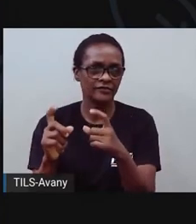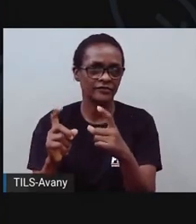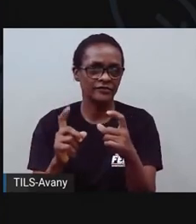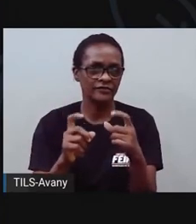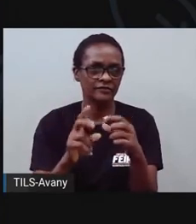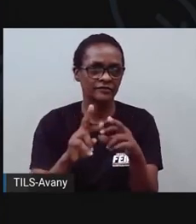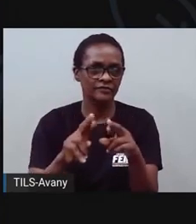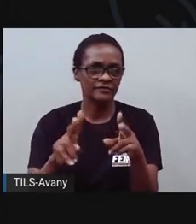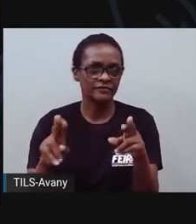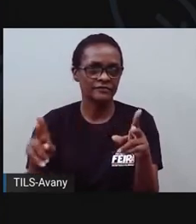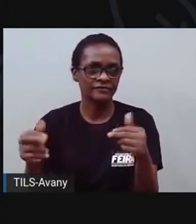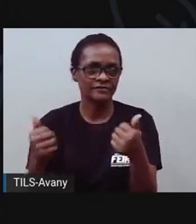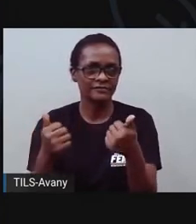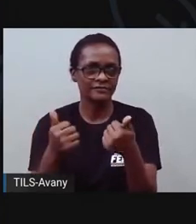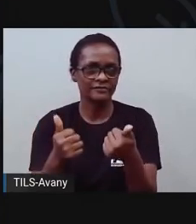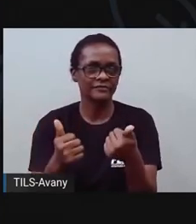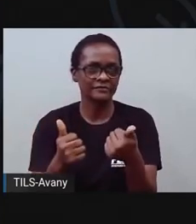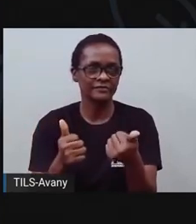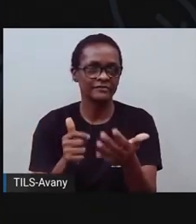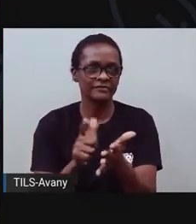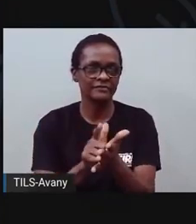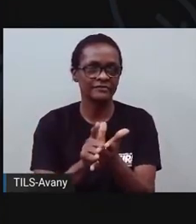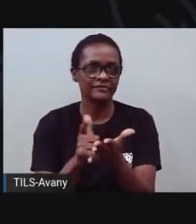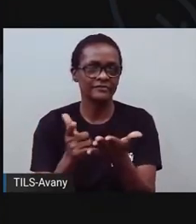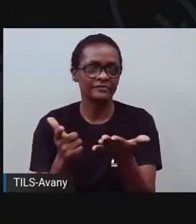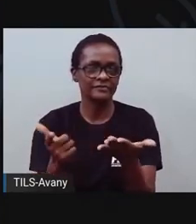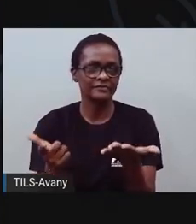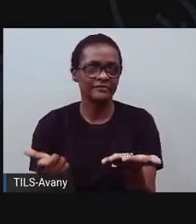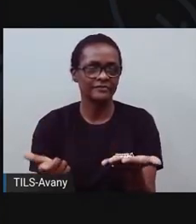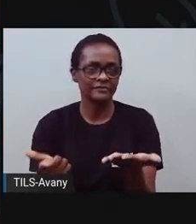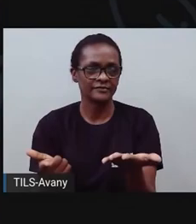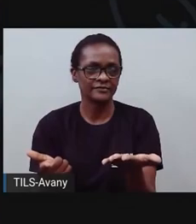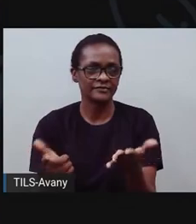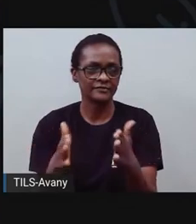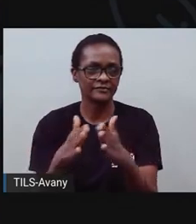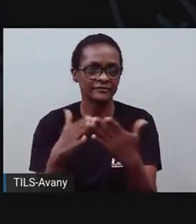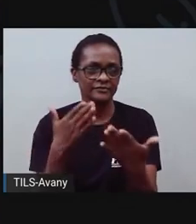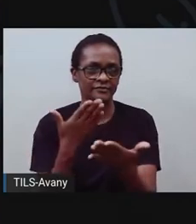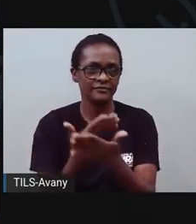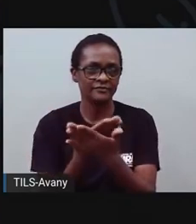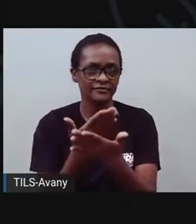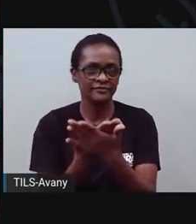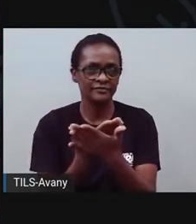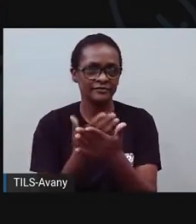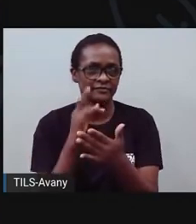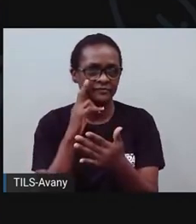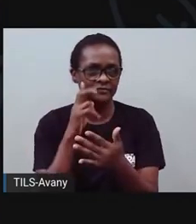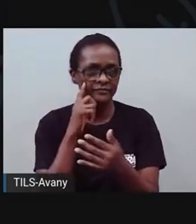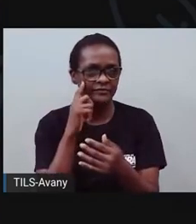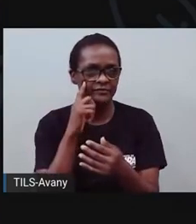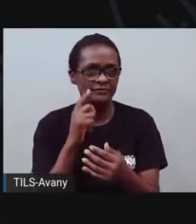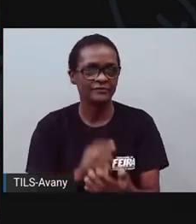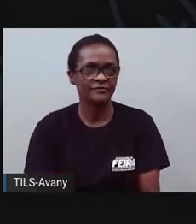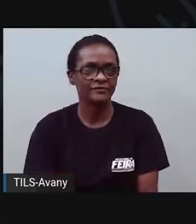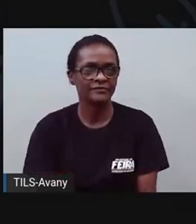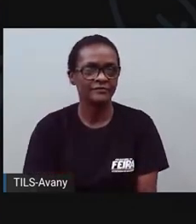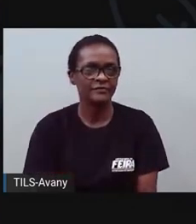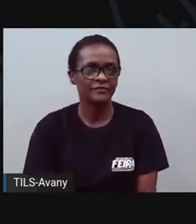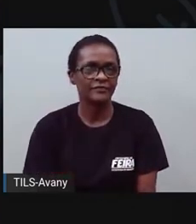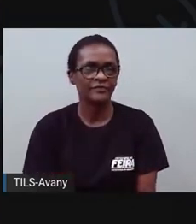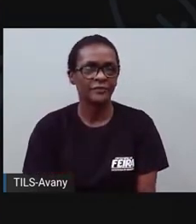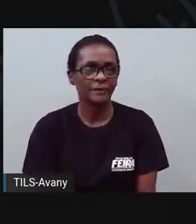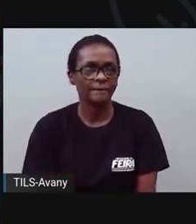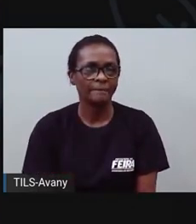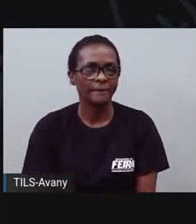temos aqui, pronto. Vamos essa daqui, da escola. Vamos pegar a nossa temática aqui, Vou dobrar aqui direitinho,